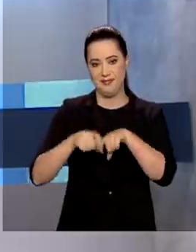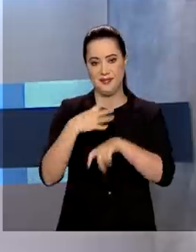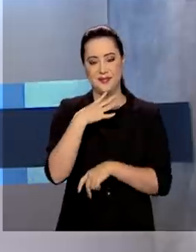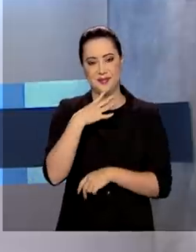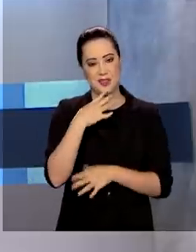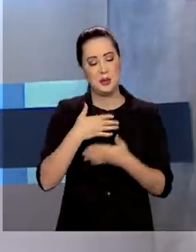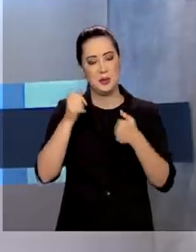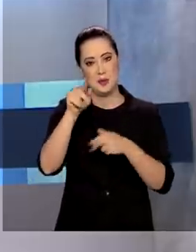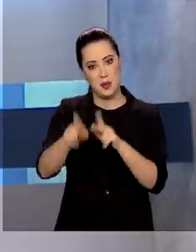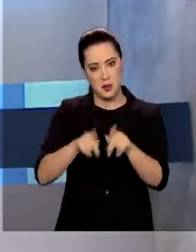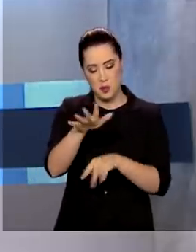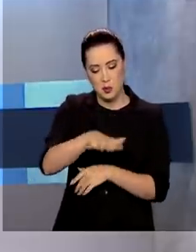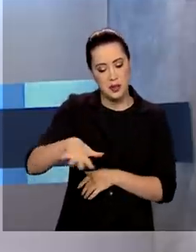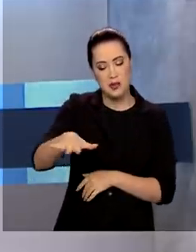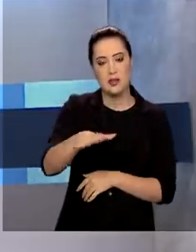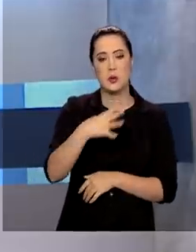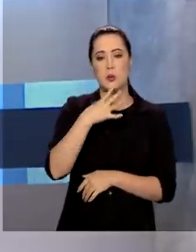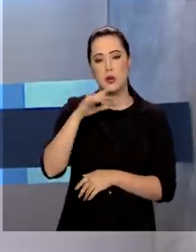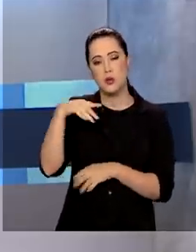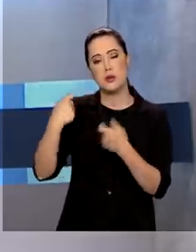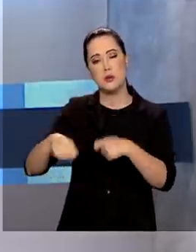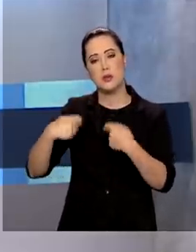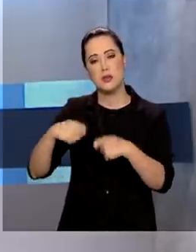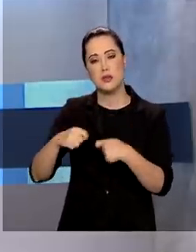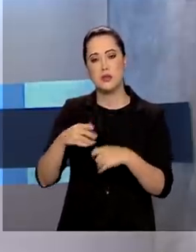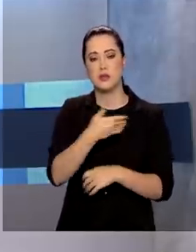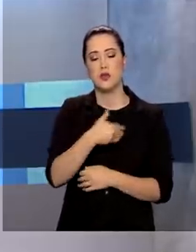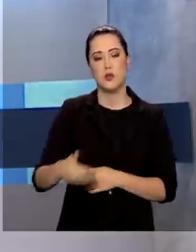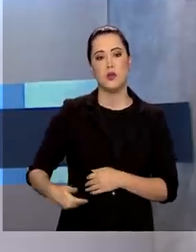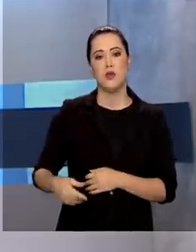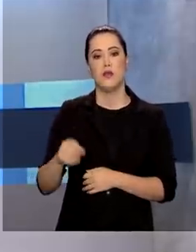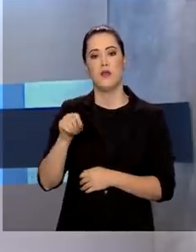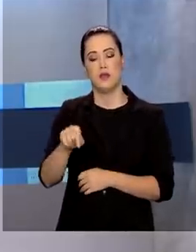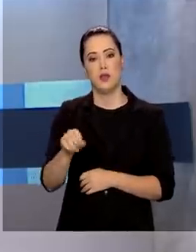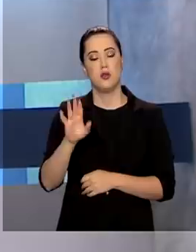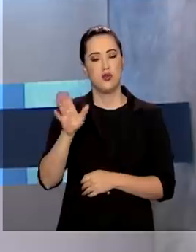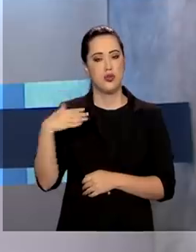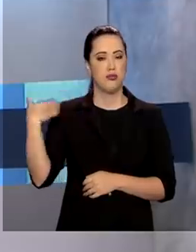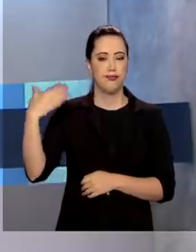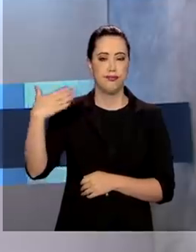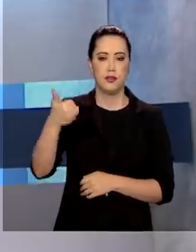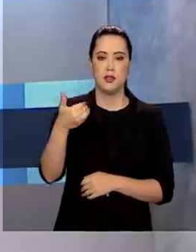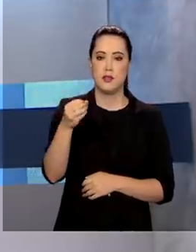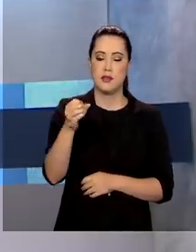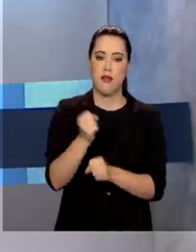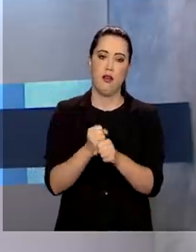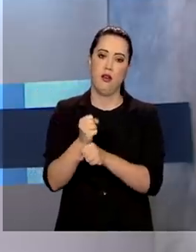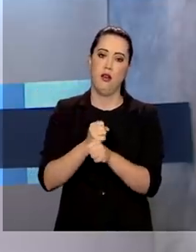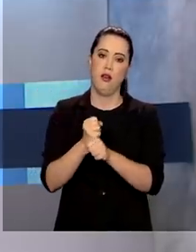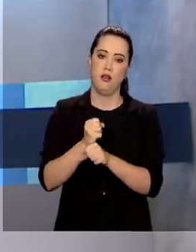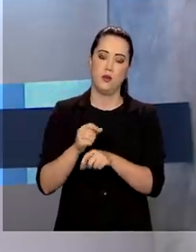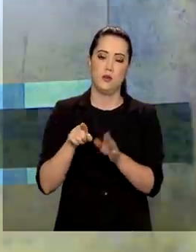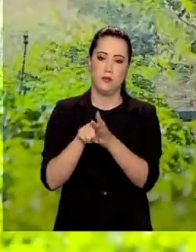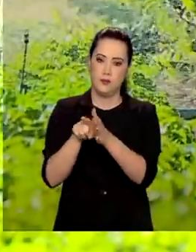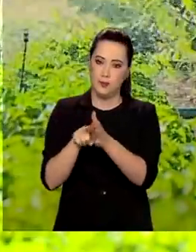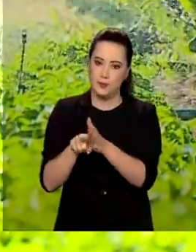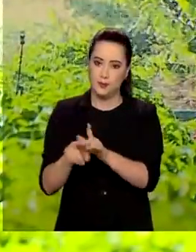saber quais são suas necessidades e desafios, o governo realiza há 100 anos o Censo Agropecuário.